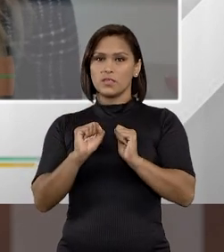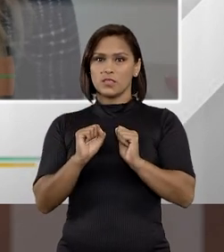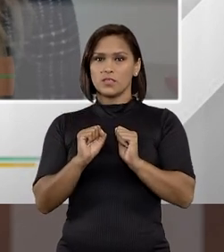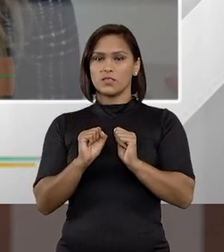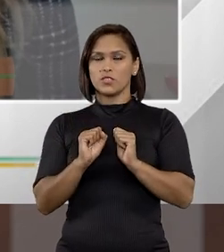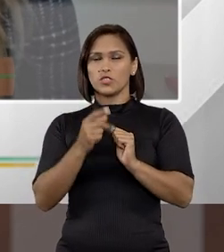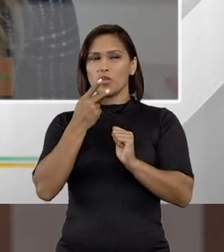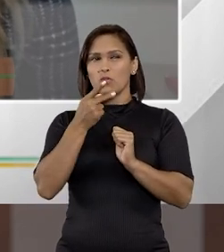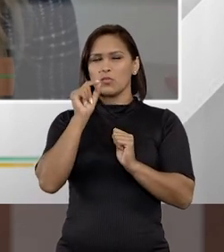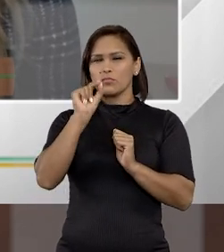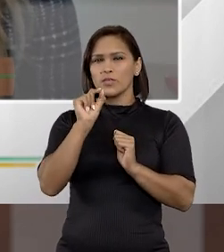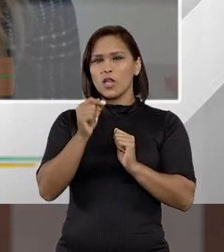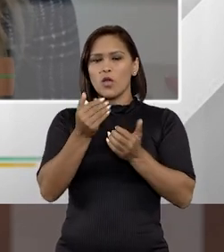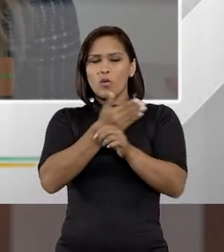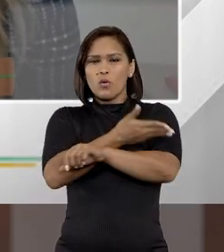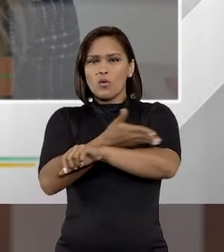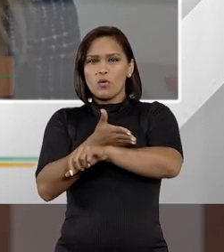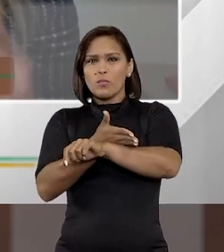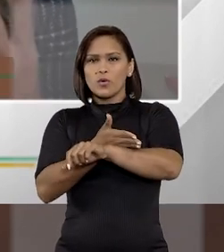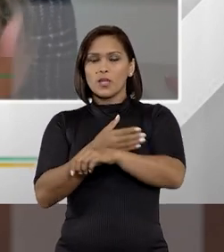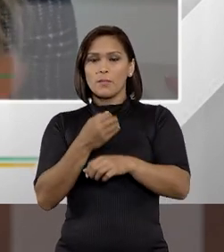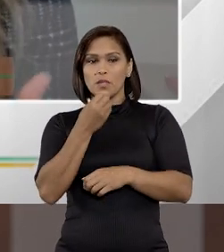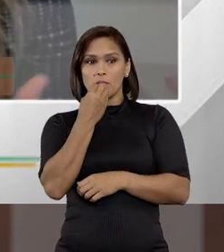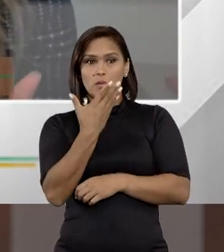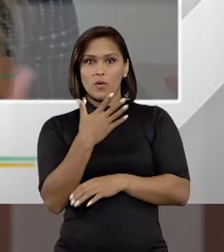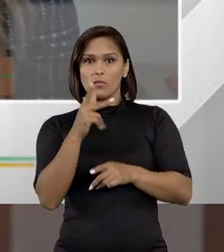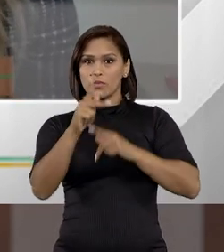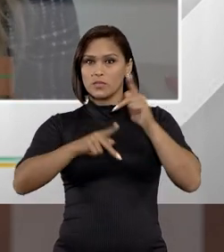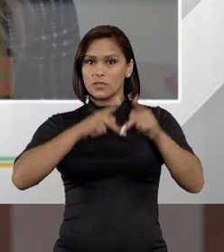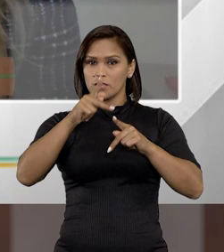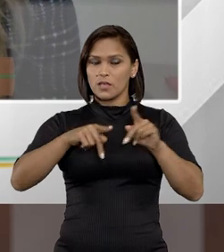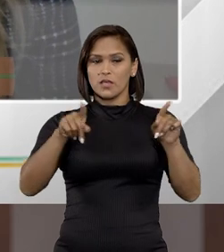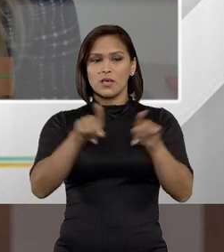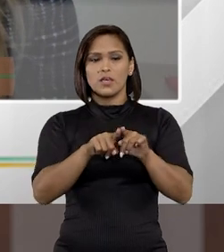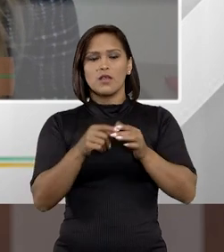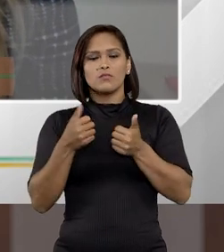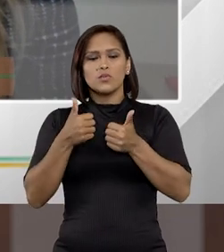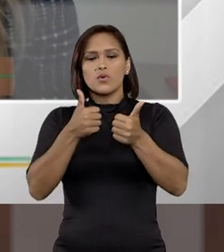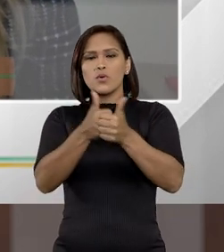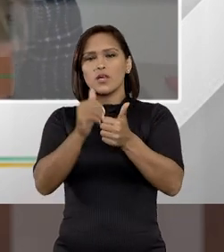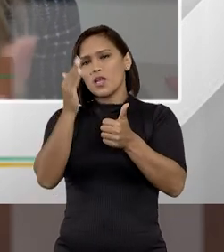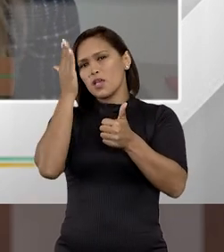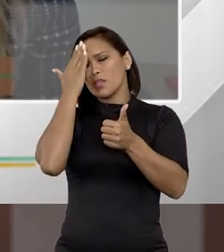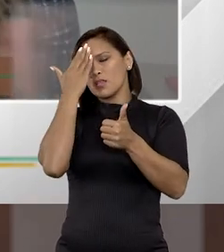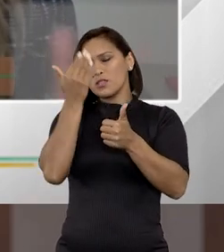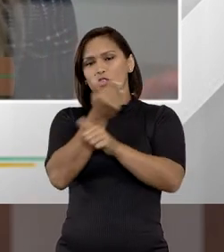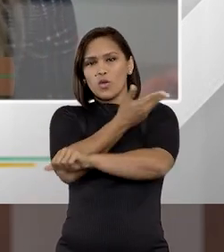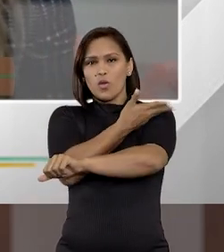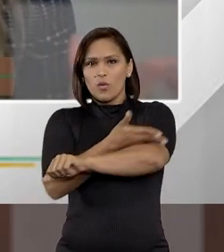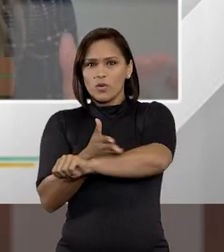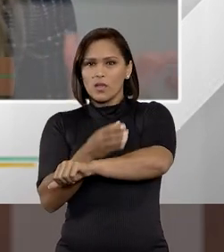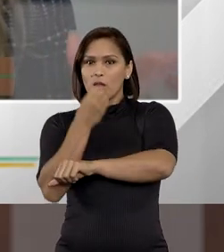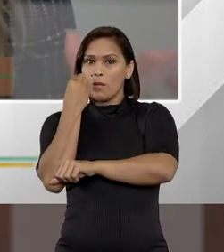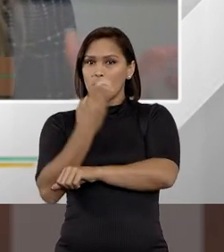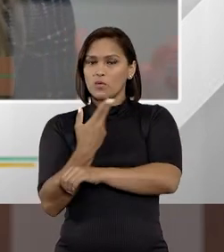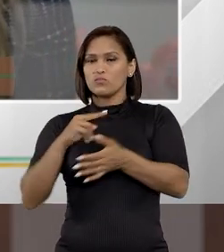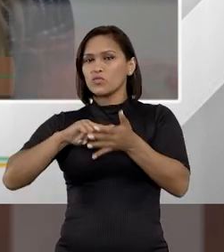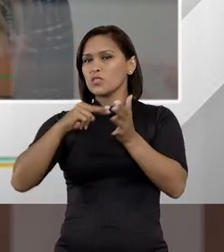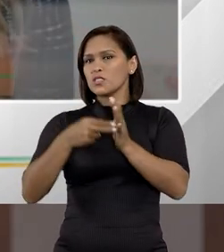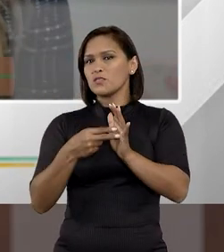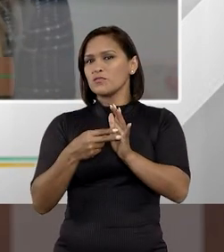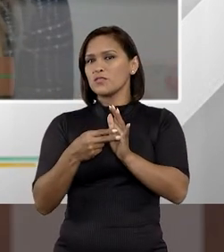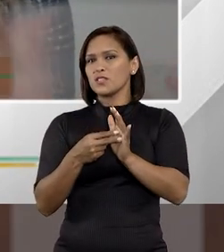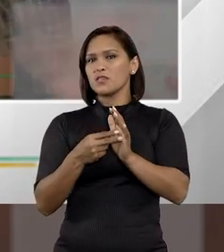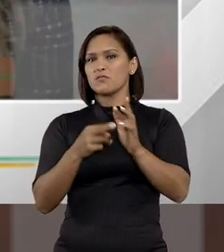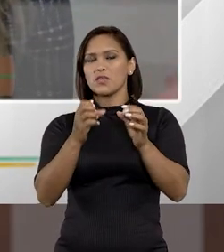requisito subjetivo um comportamento satisfatório. E aí a própria doutrina entendia que um comportamento satisfatório não significa um